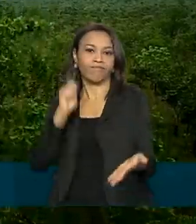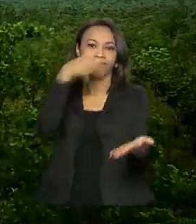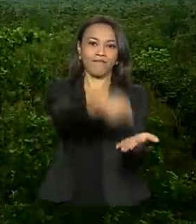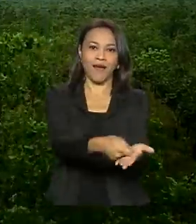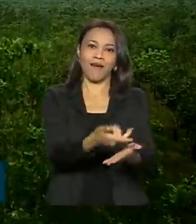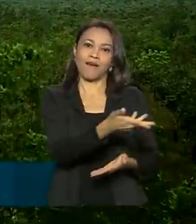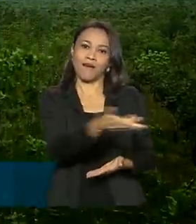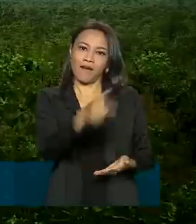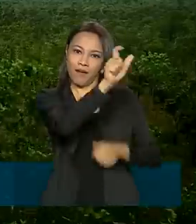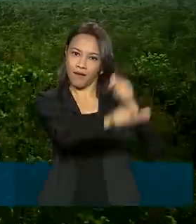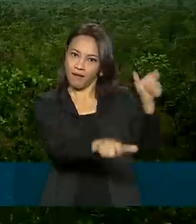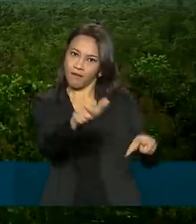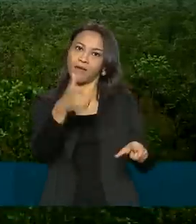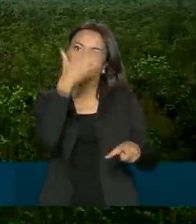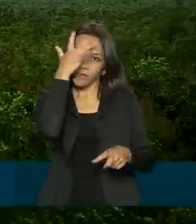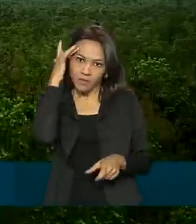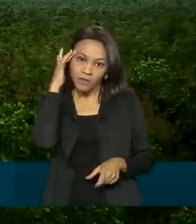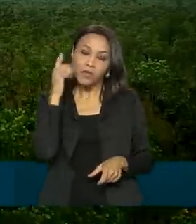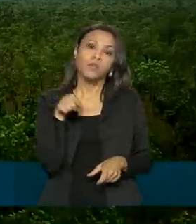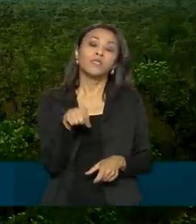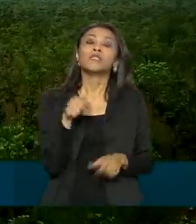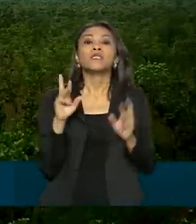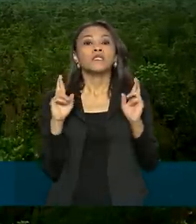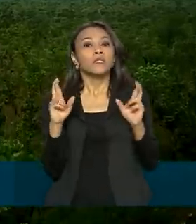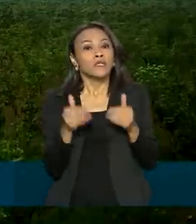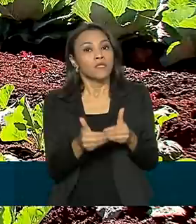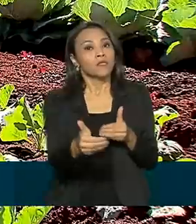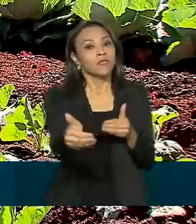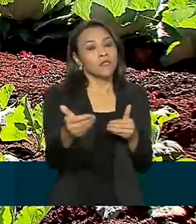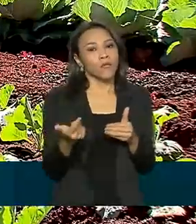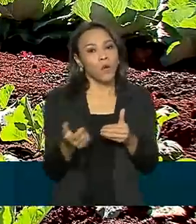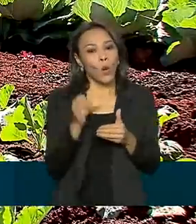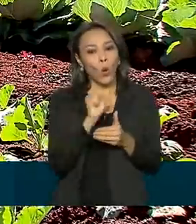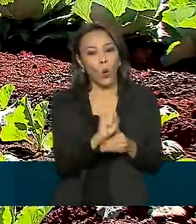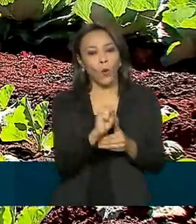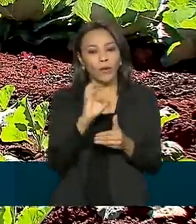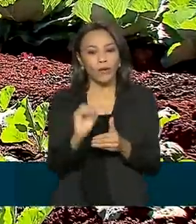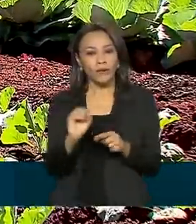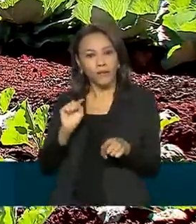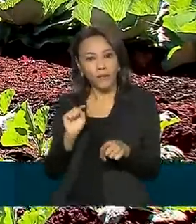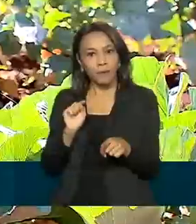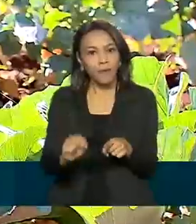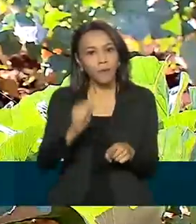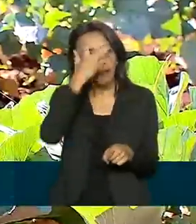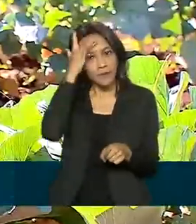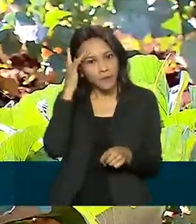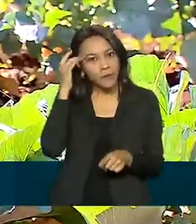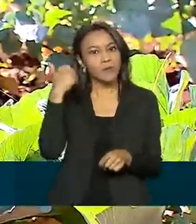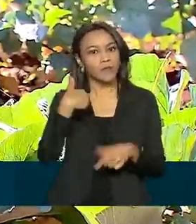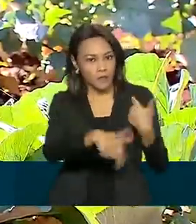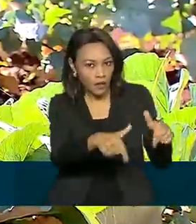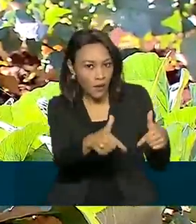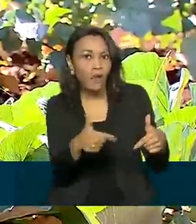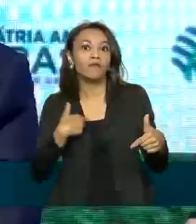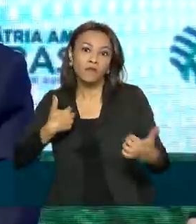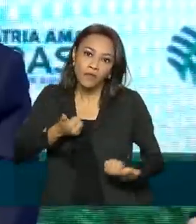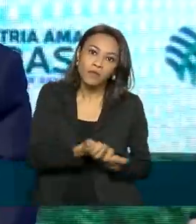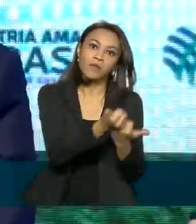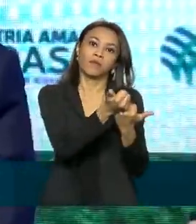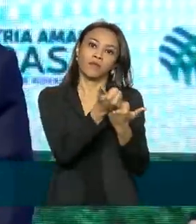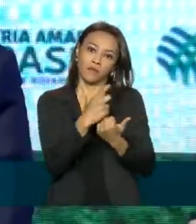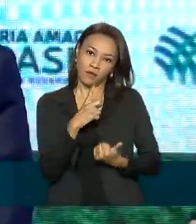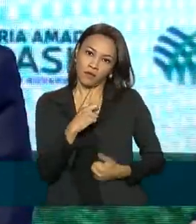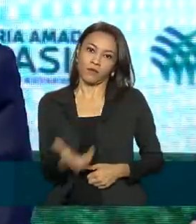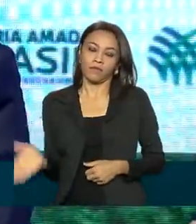preservação permanente. A estimativa é de que 80 mil produtores rurais sejam beneficiados. O